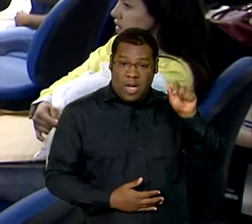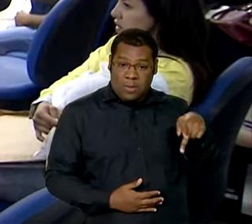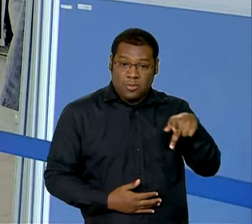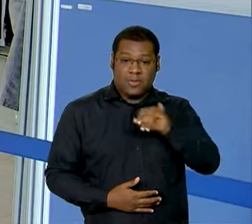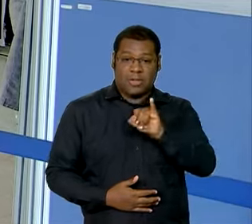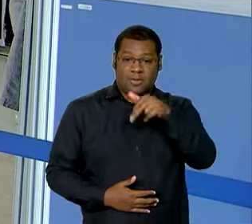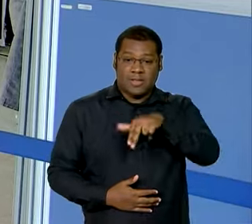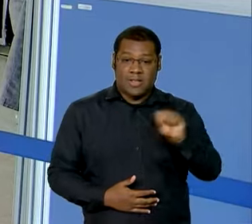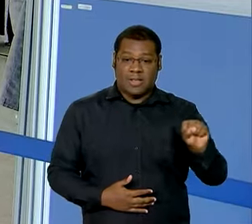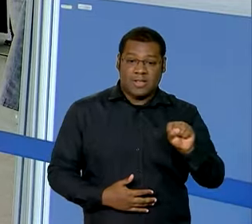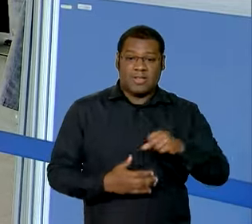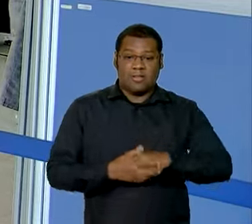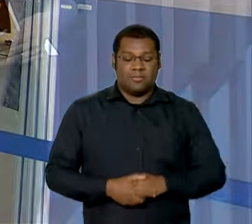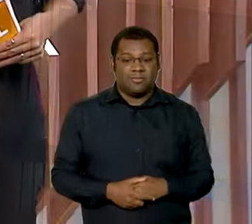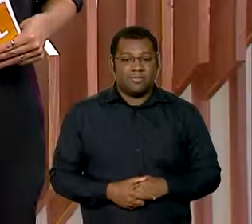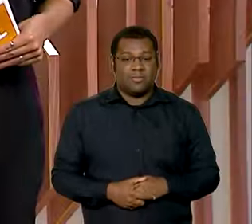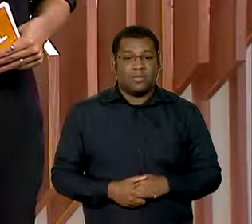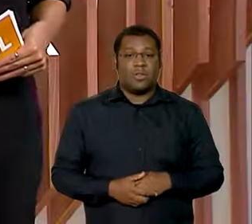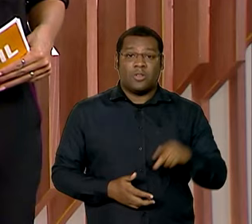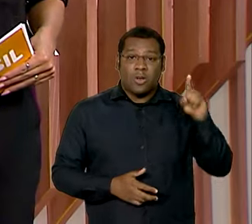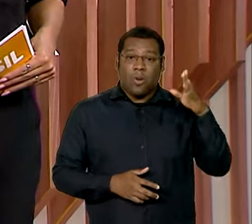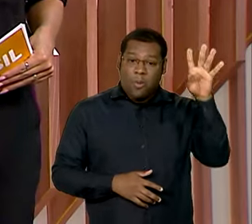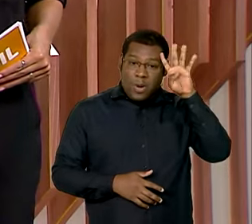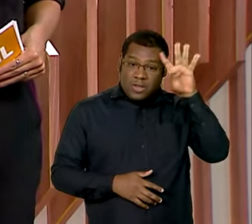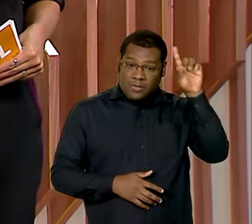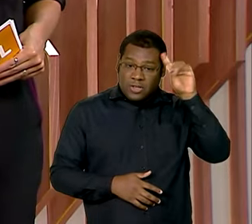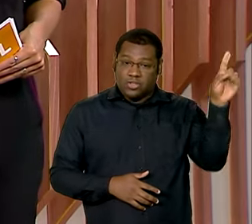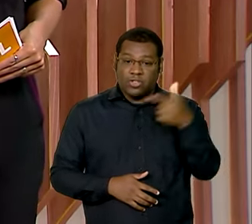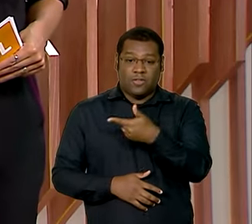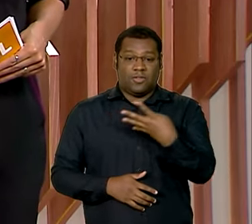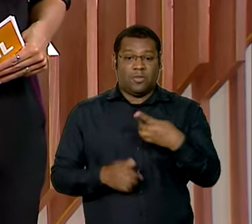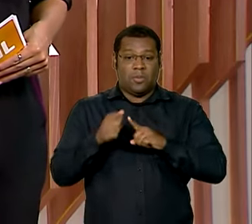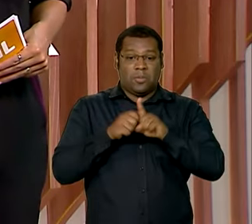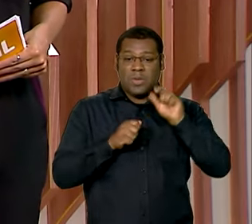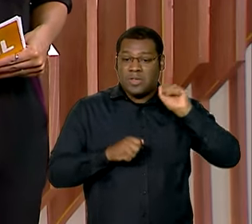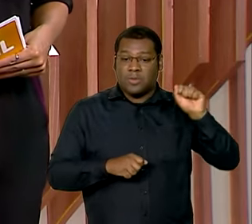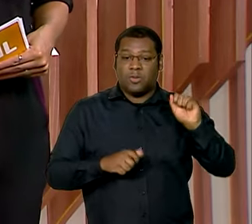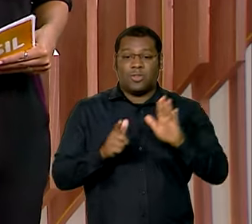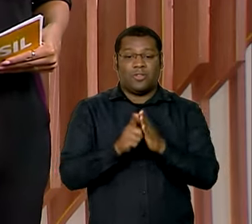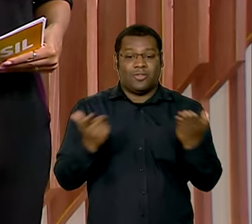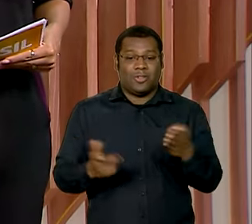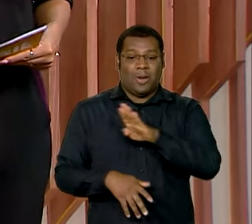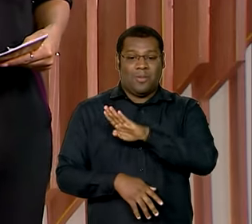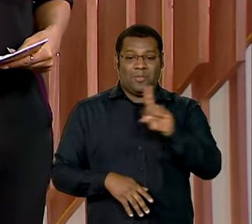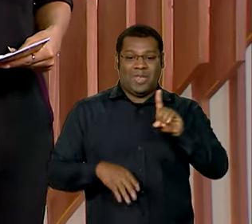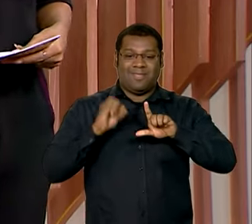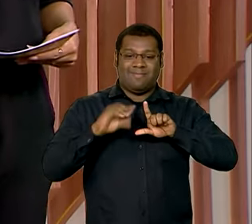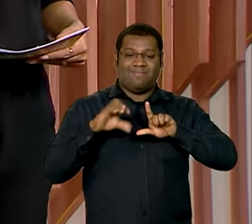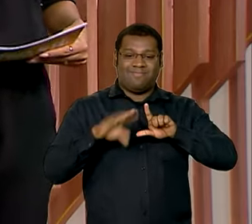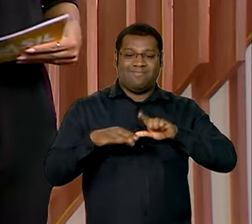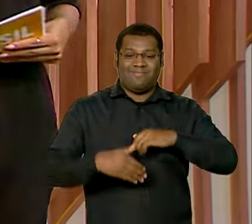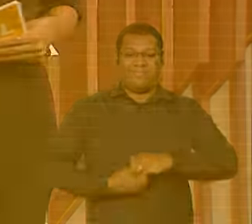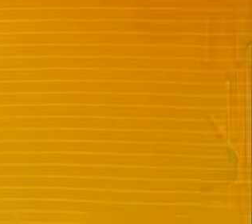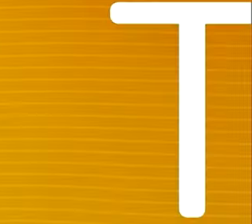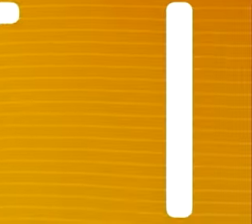e pensionistas do INSS. Quarta-feira, 24 de abril, o Brasil em Dia começa agora.